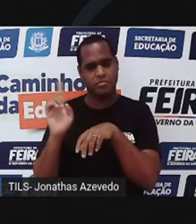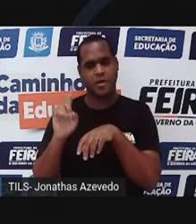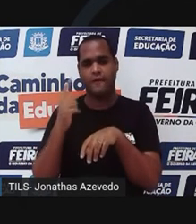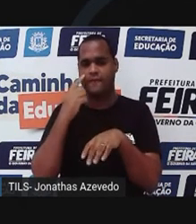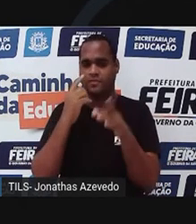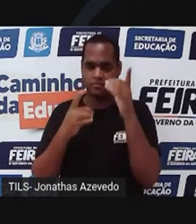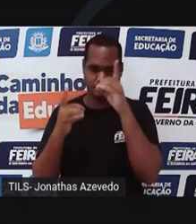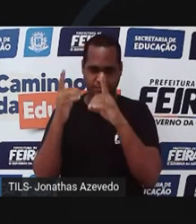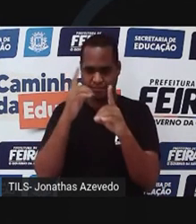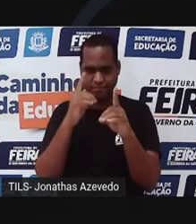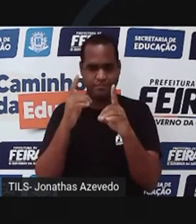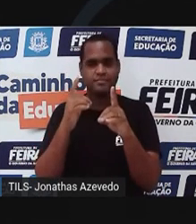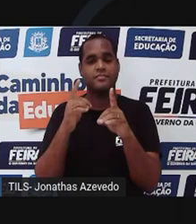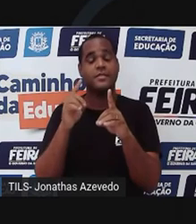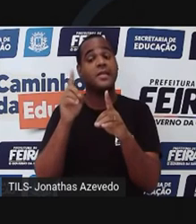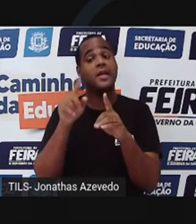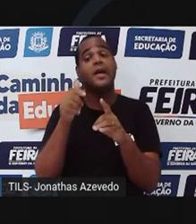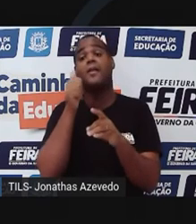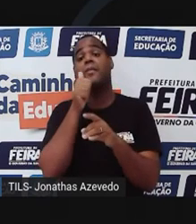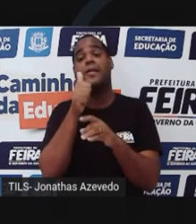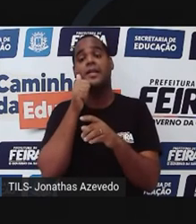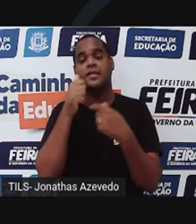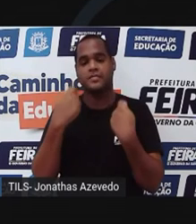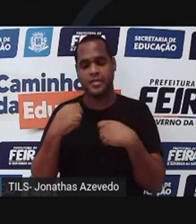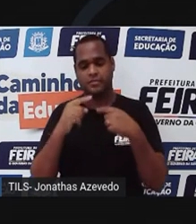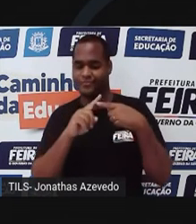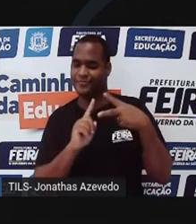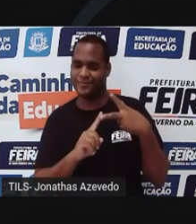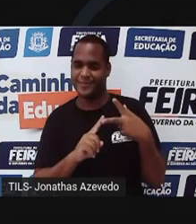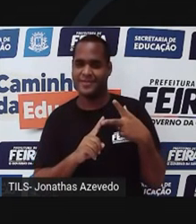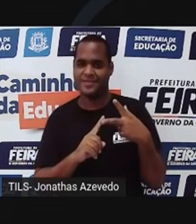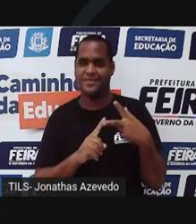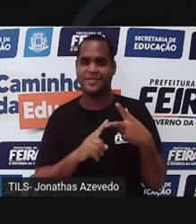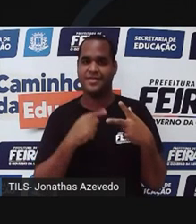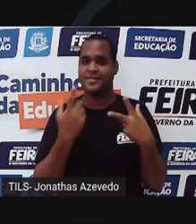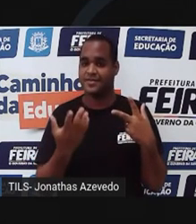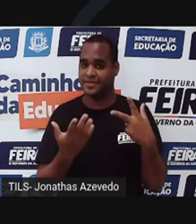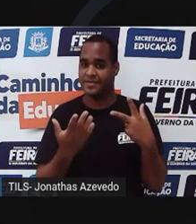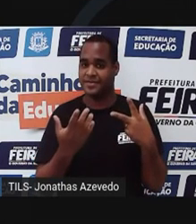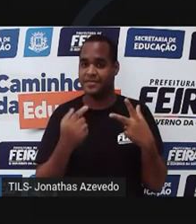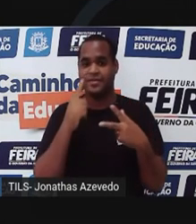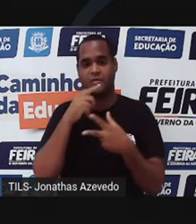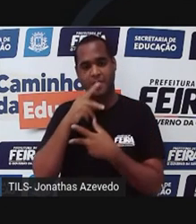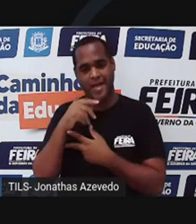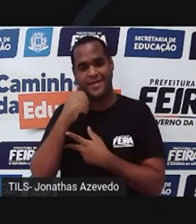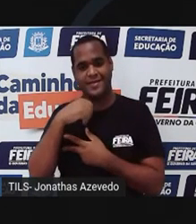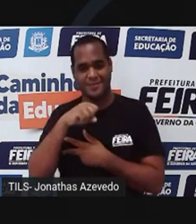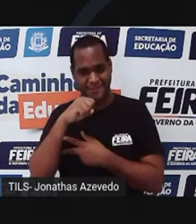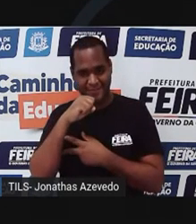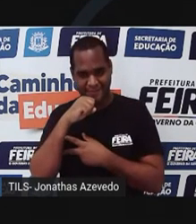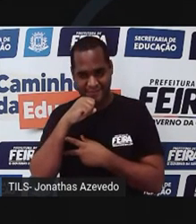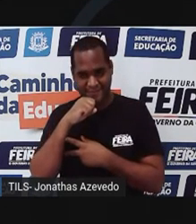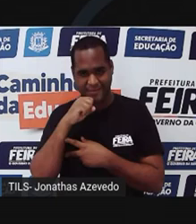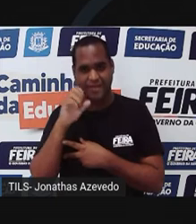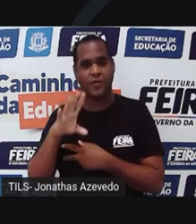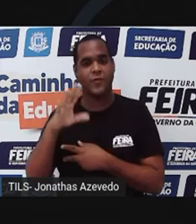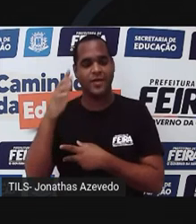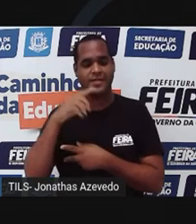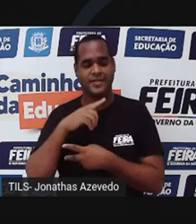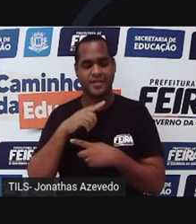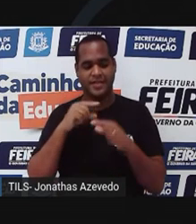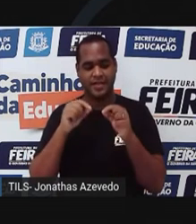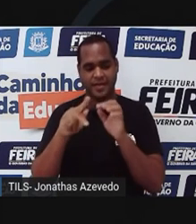a mulher precisa desses dois, então, dos dois vindo do pai e da mãe. Acontece que ela é